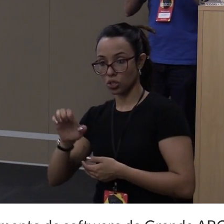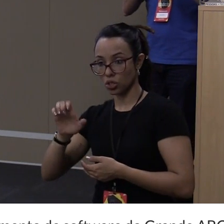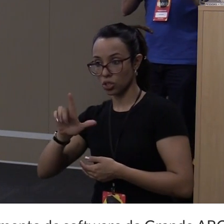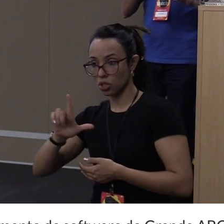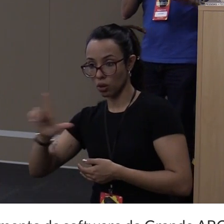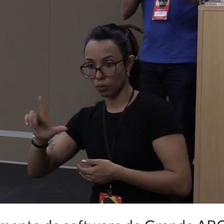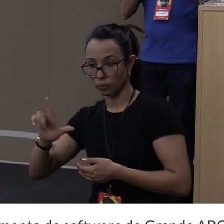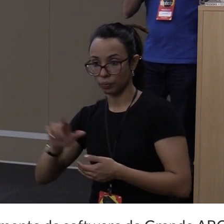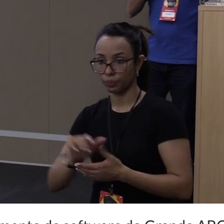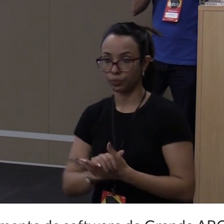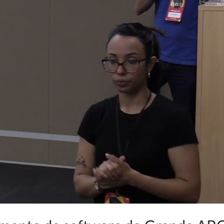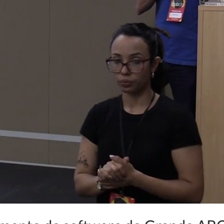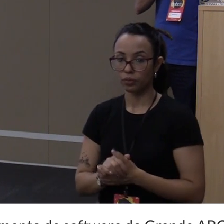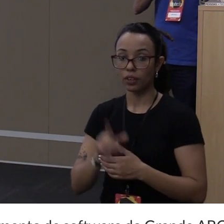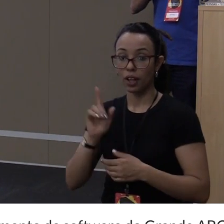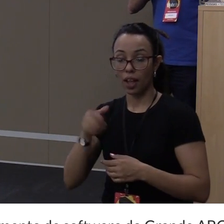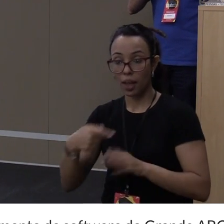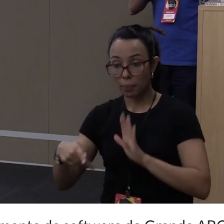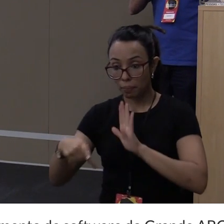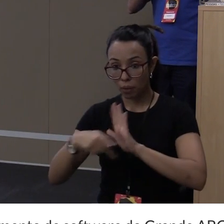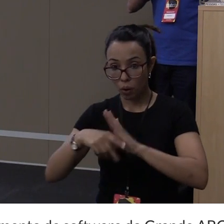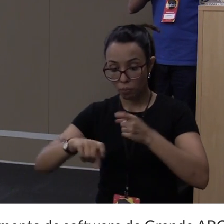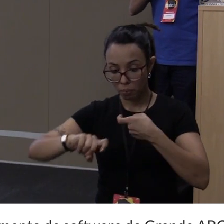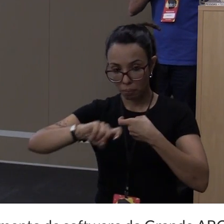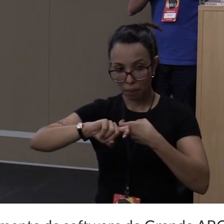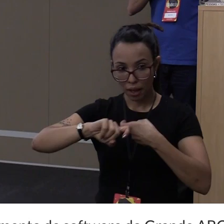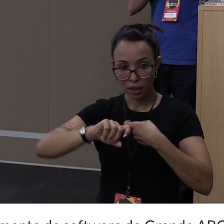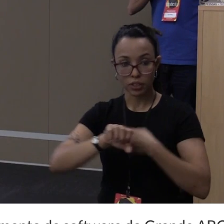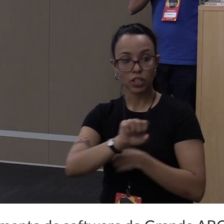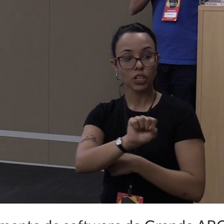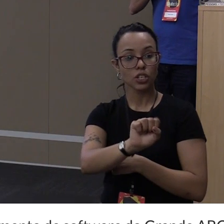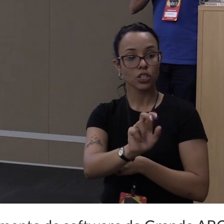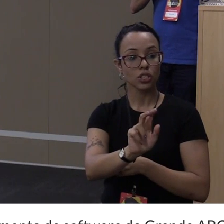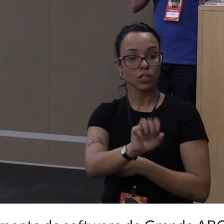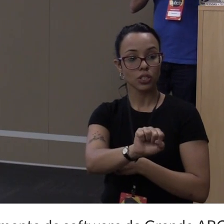com algumas coisinhas mais do Scrap.